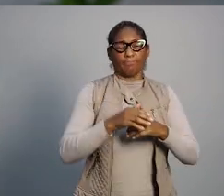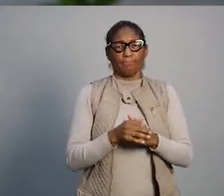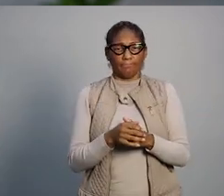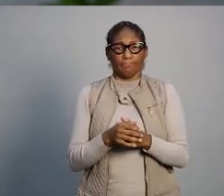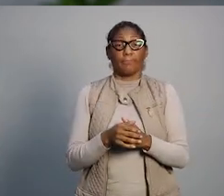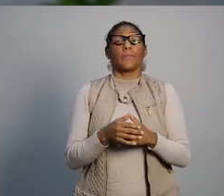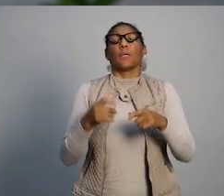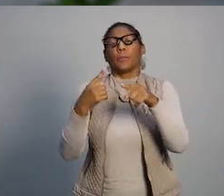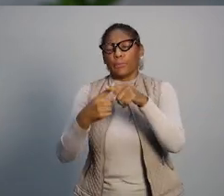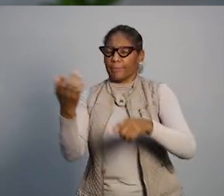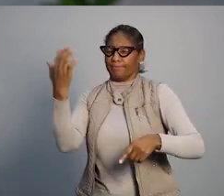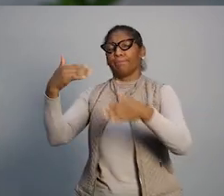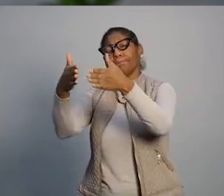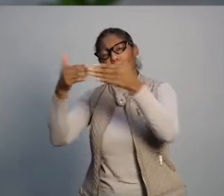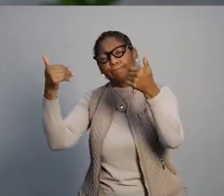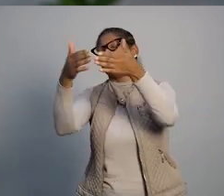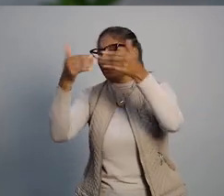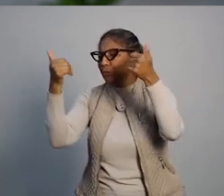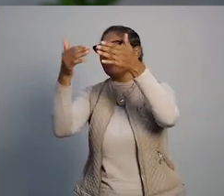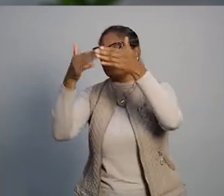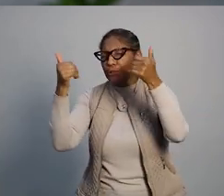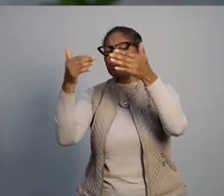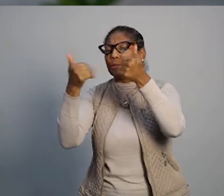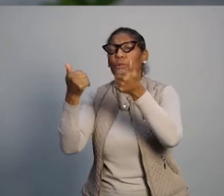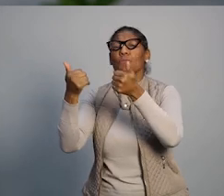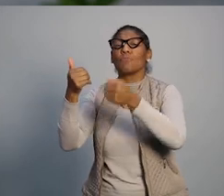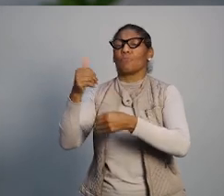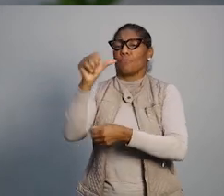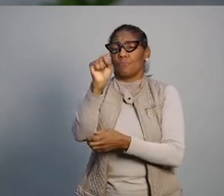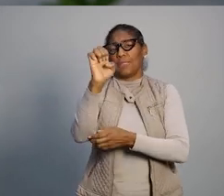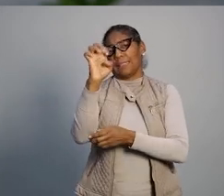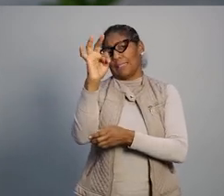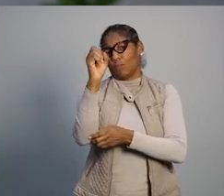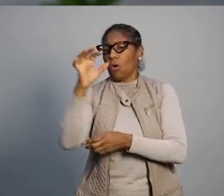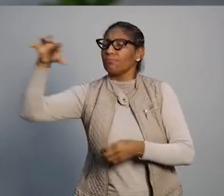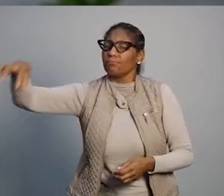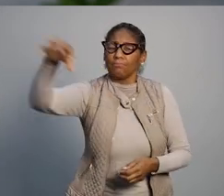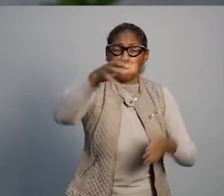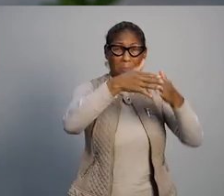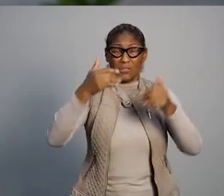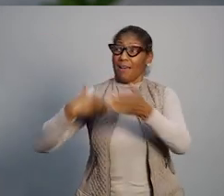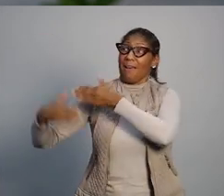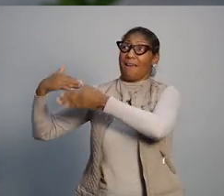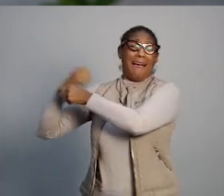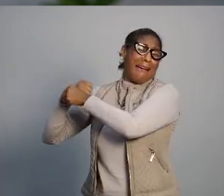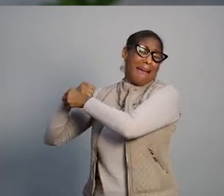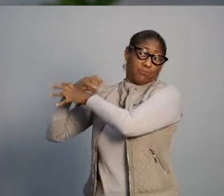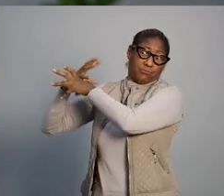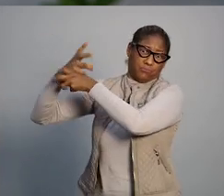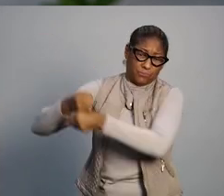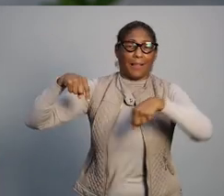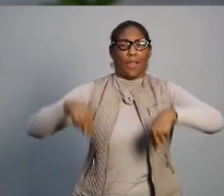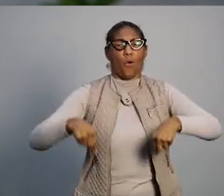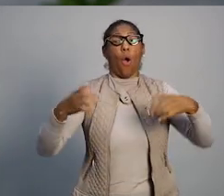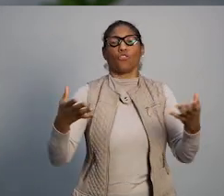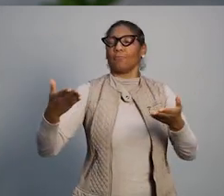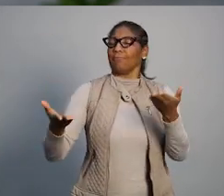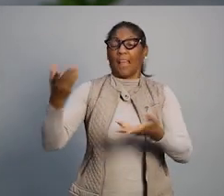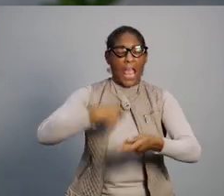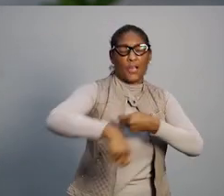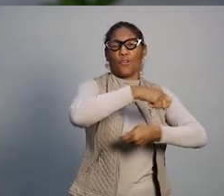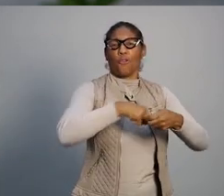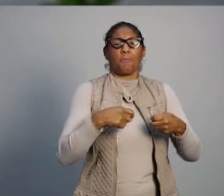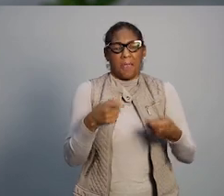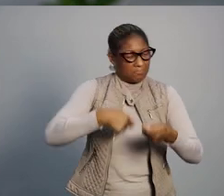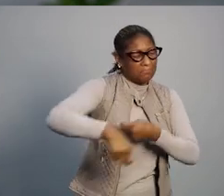iniciativas. Elas atendem a reivindicações históricas de setores importantes e vão garantir